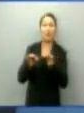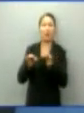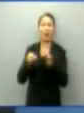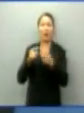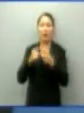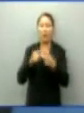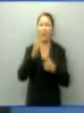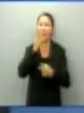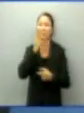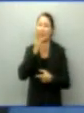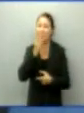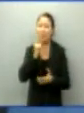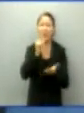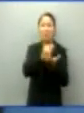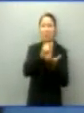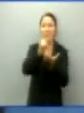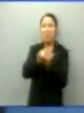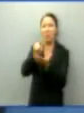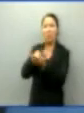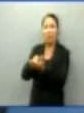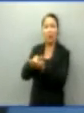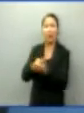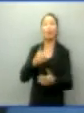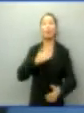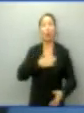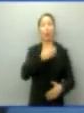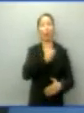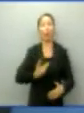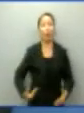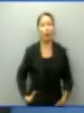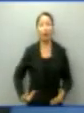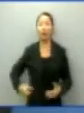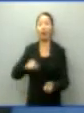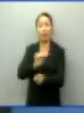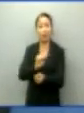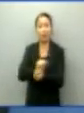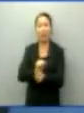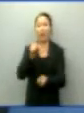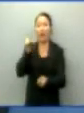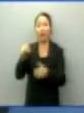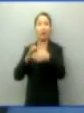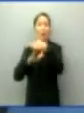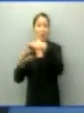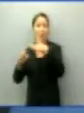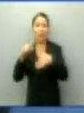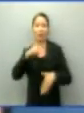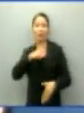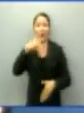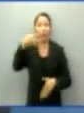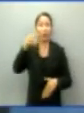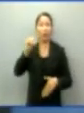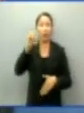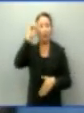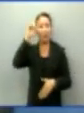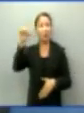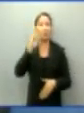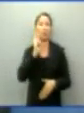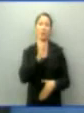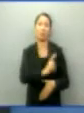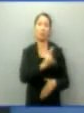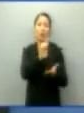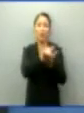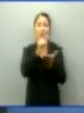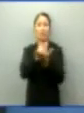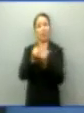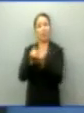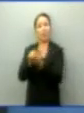necessária e essencial. É por isso que no meu governo eu vou instalar essa quarentena para segurança. E na convocação dos segmentos